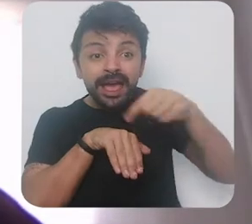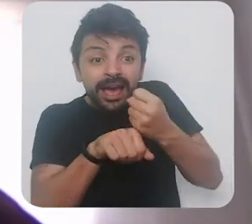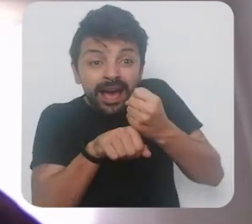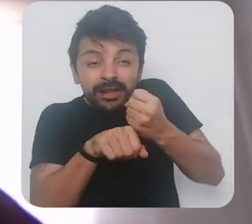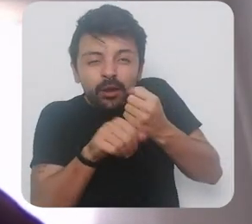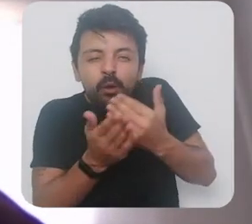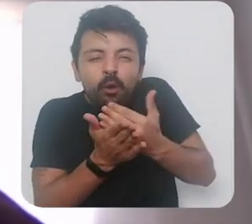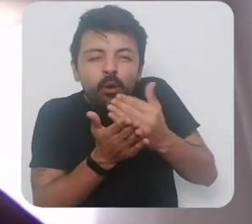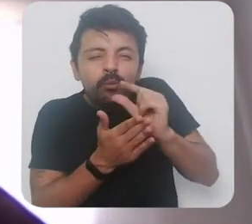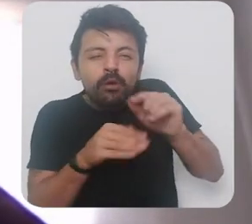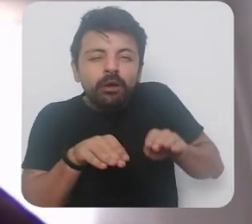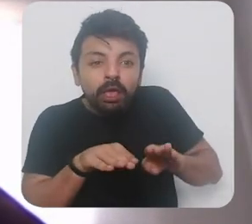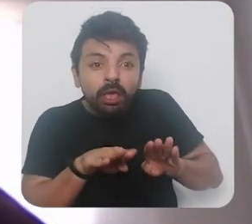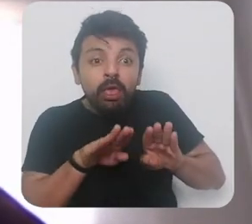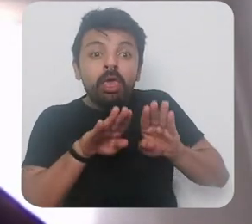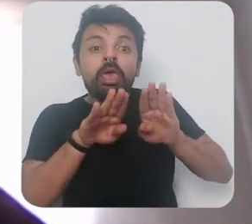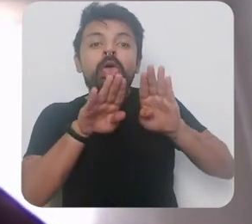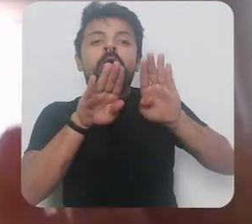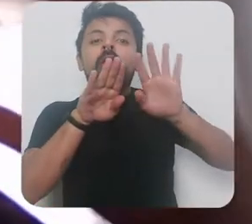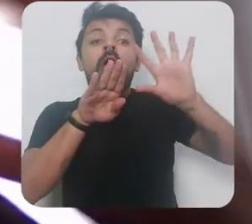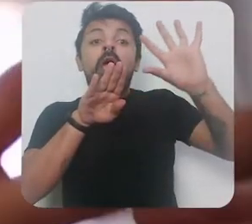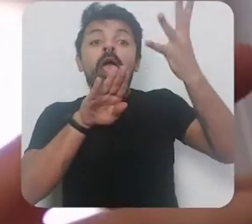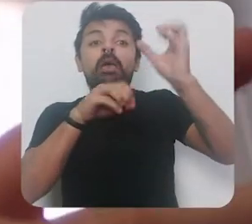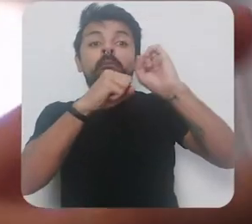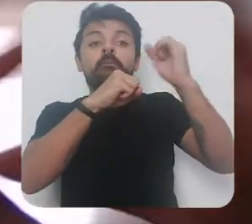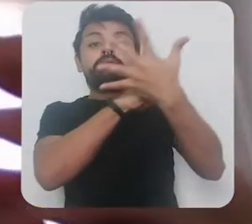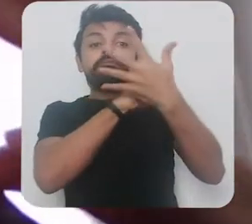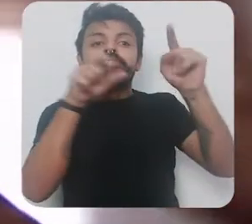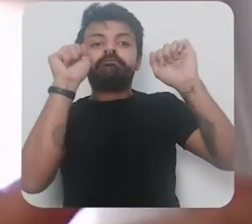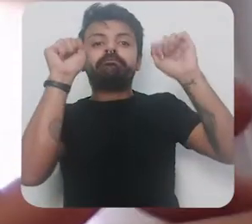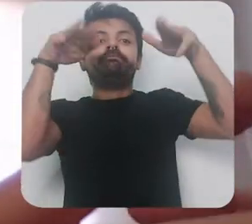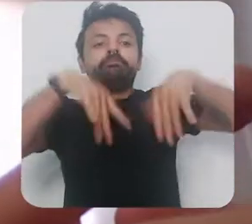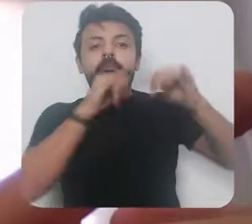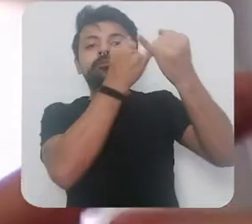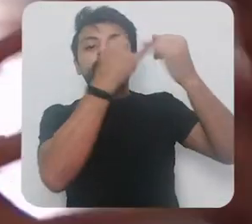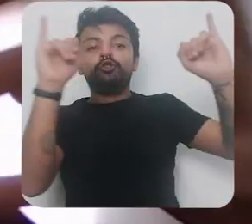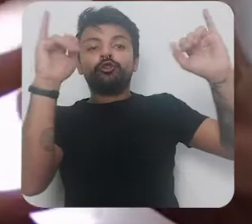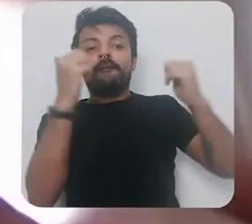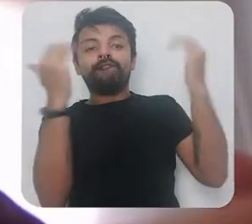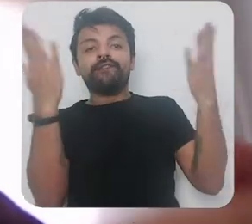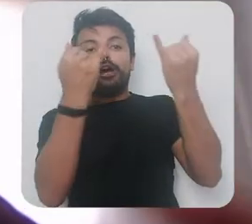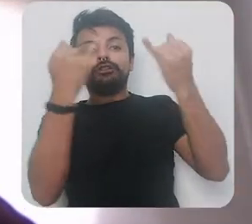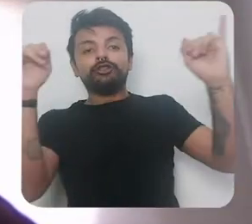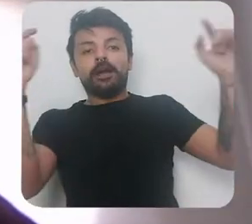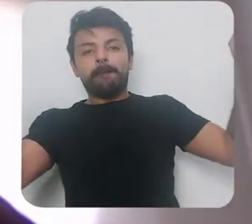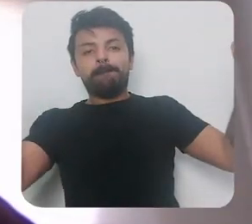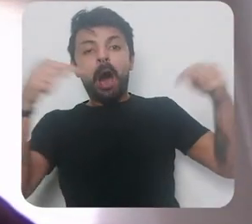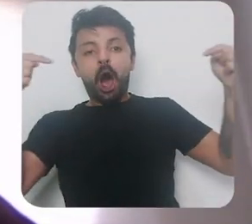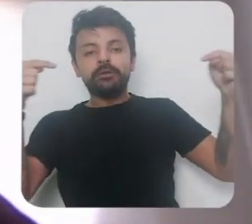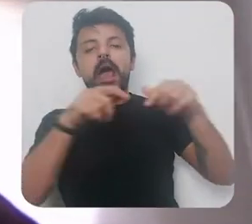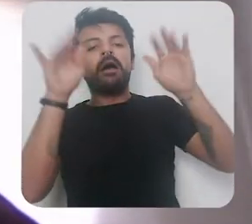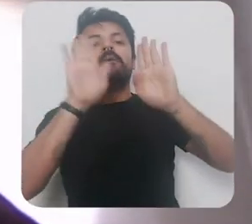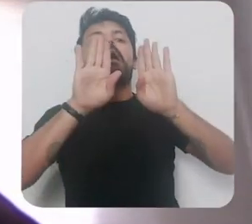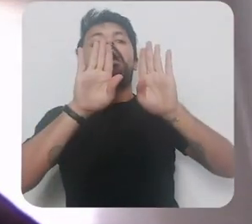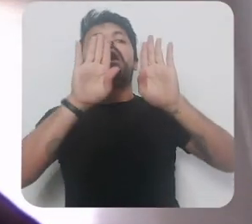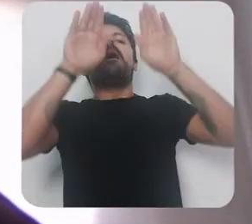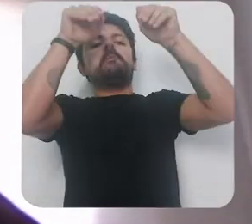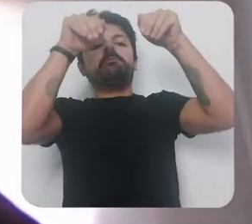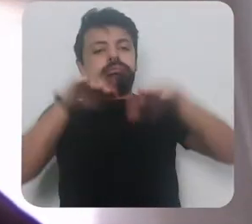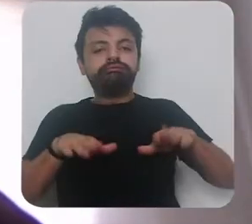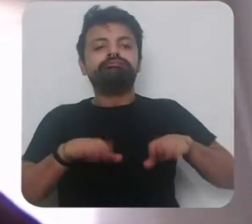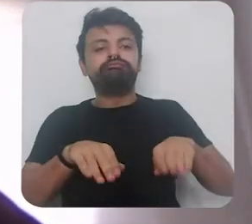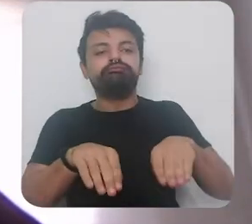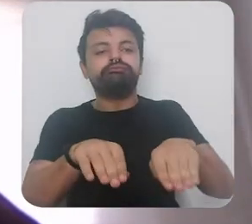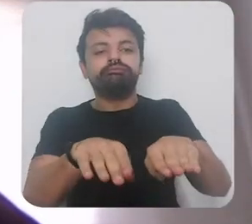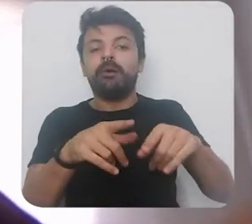positivo um pouco maior e daí vem esse novo choque externo para atrapalhar todo